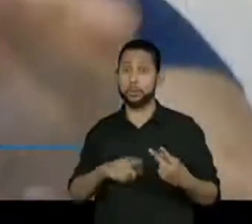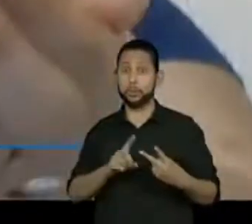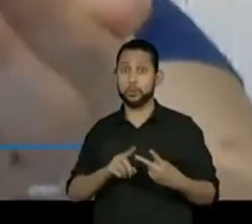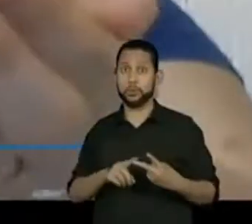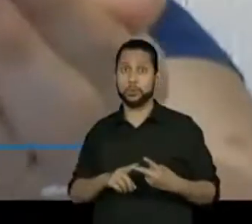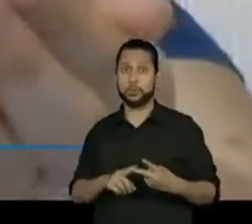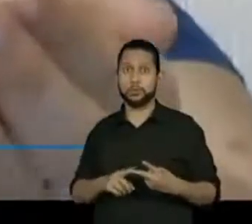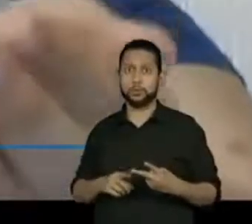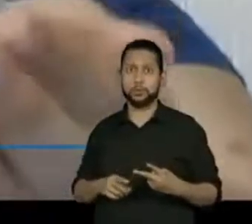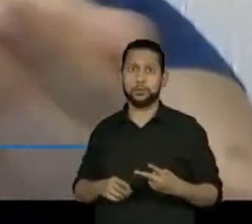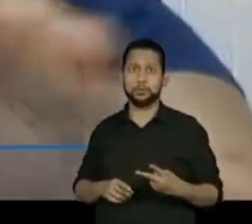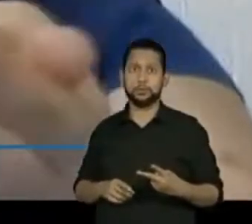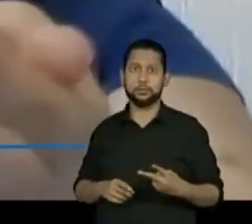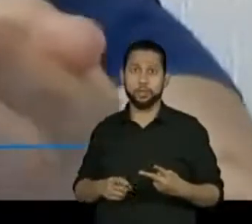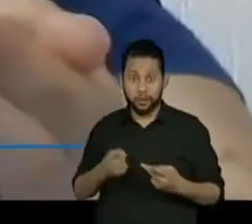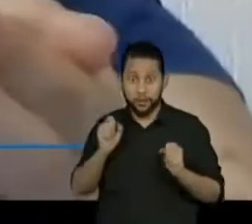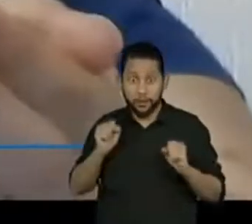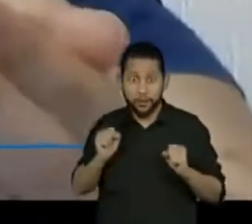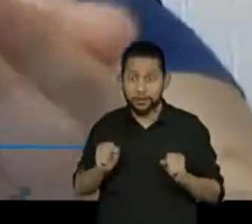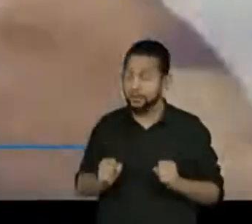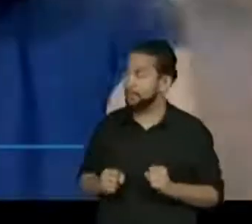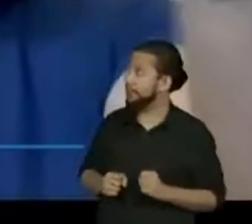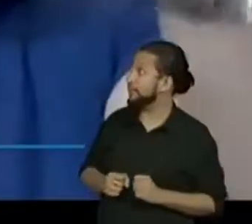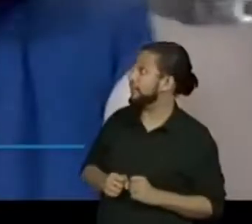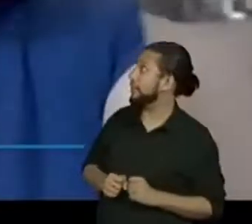Preparados?